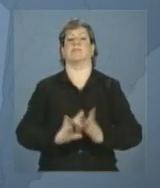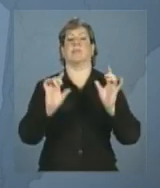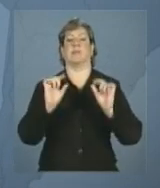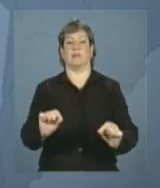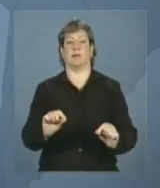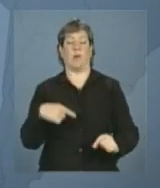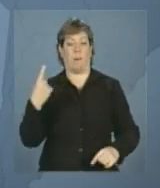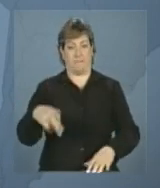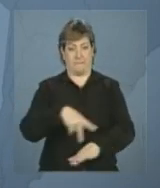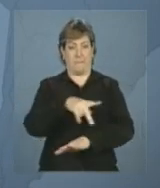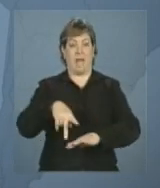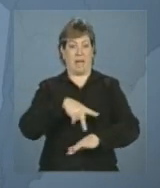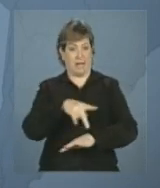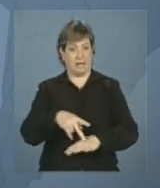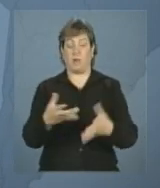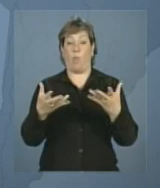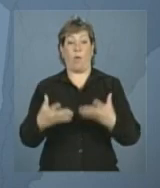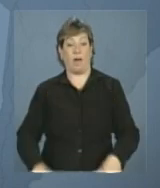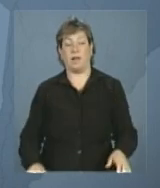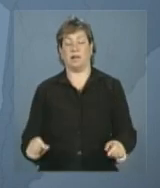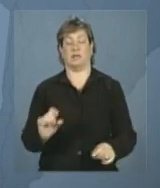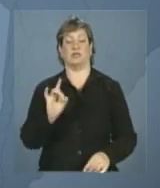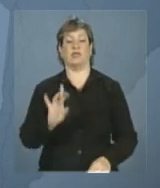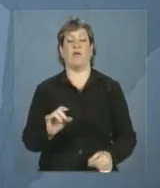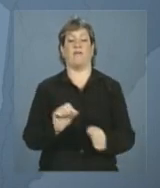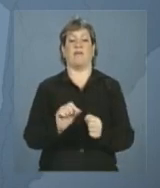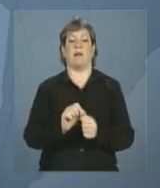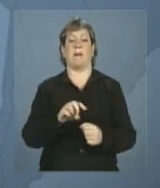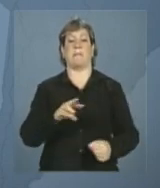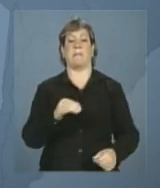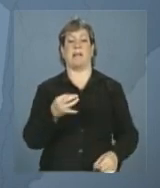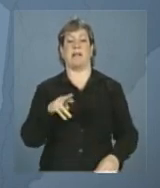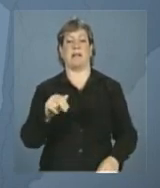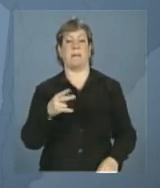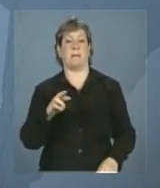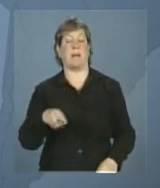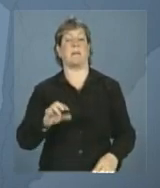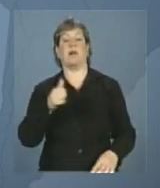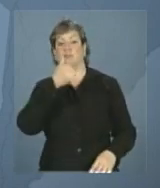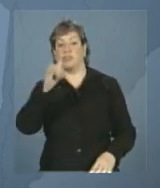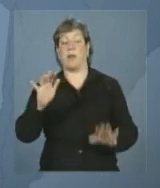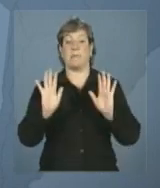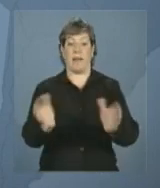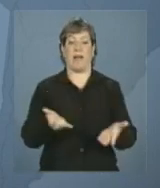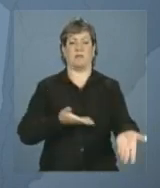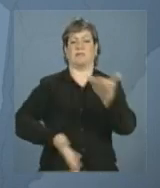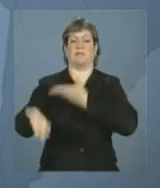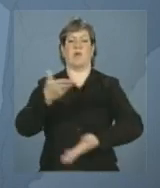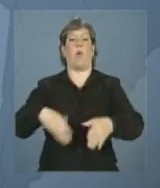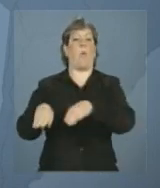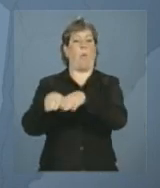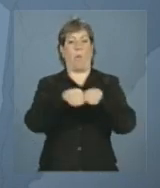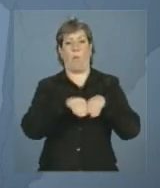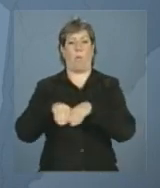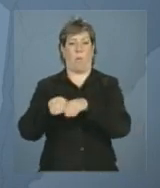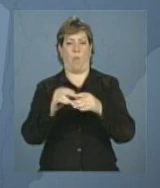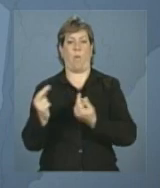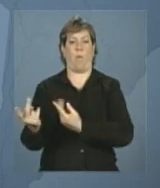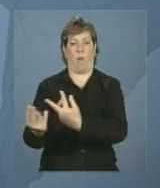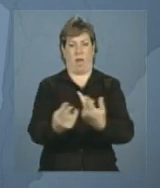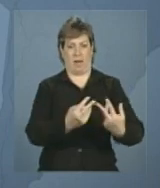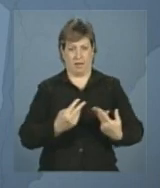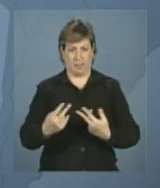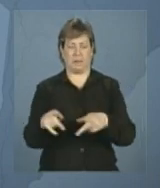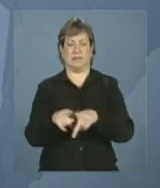países não querem ser apenas produtores de matéria-prima e de energia, mas querem relações iguais, relações de acesso